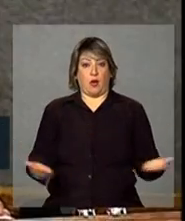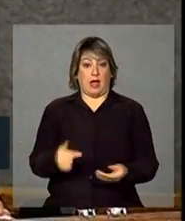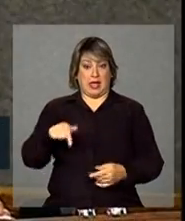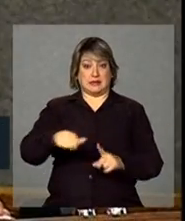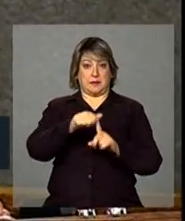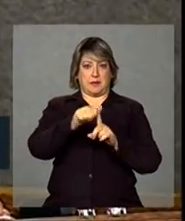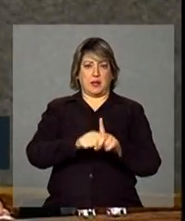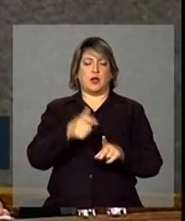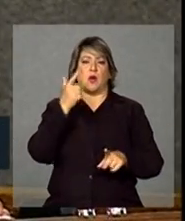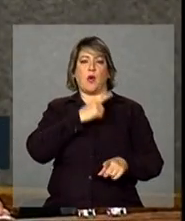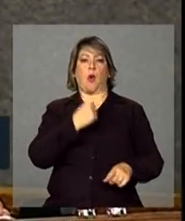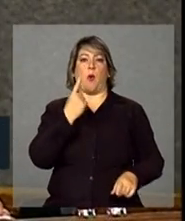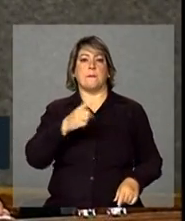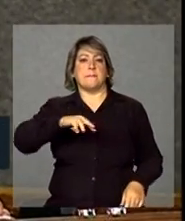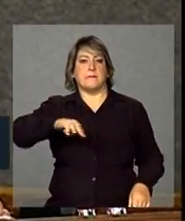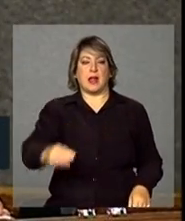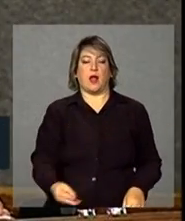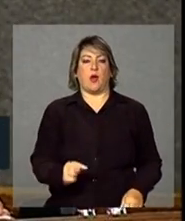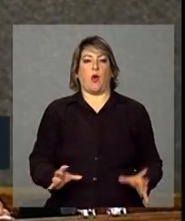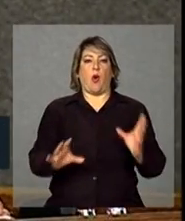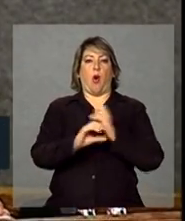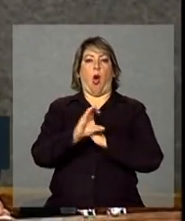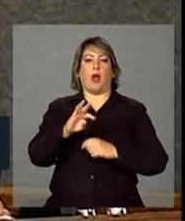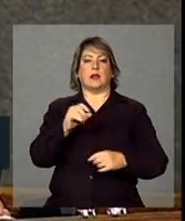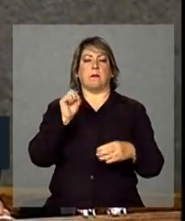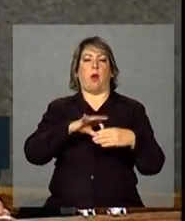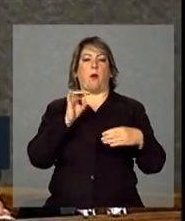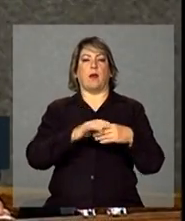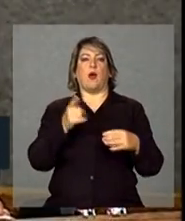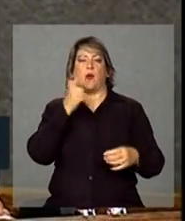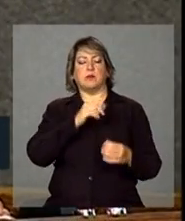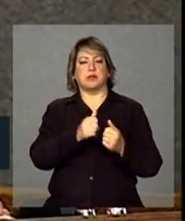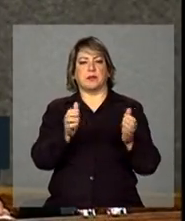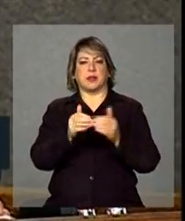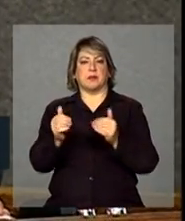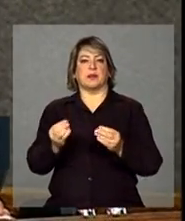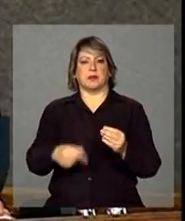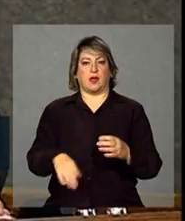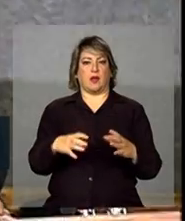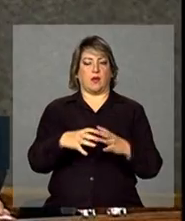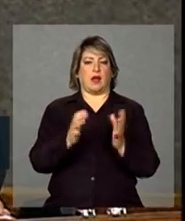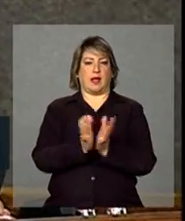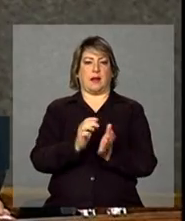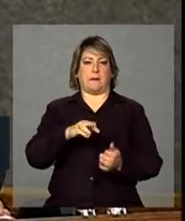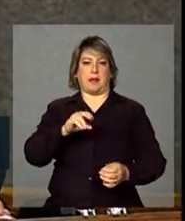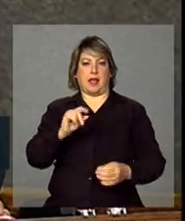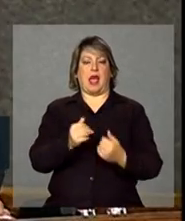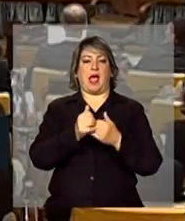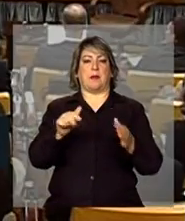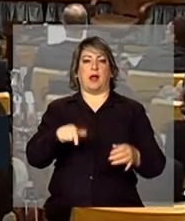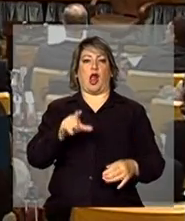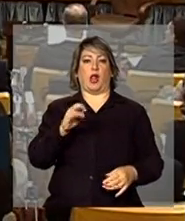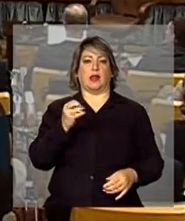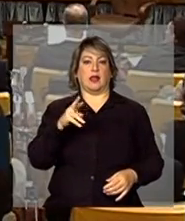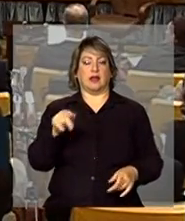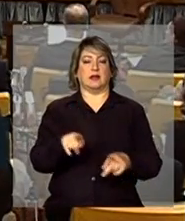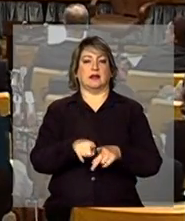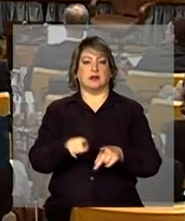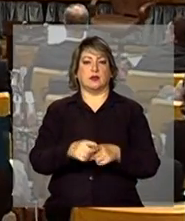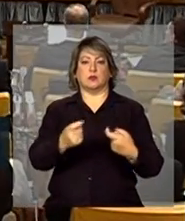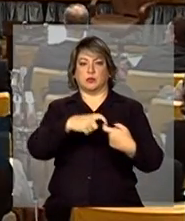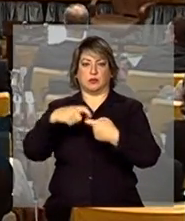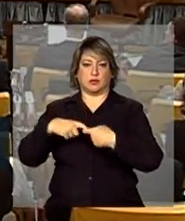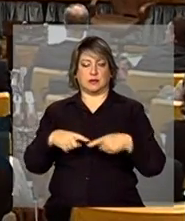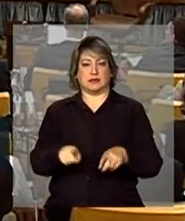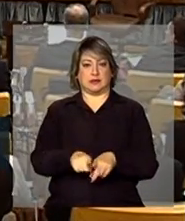mês, um milhão de contas de poupança específicas para a nova classe média abertas nas loterias e nos correspondentes.